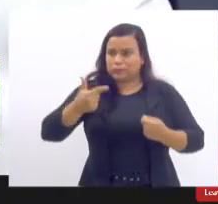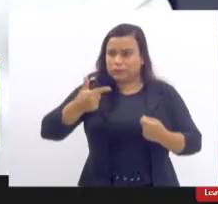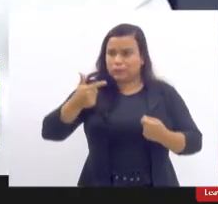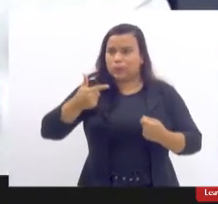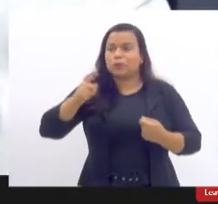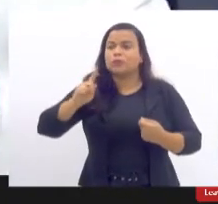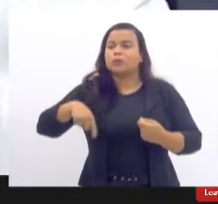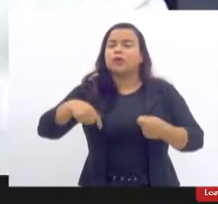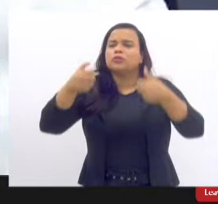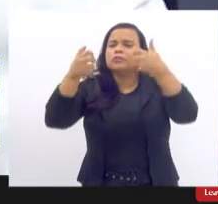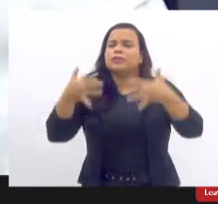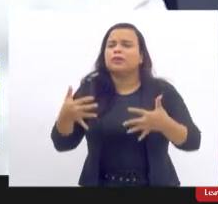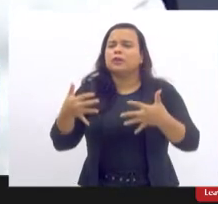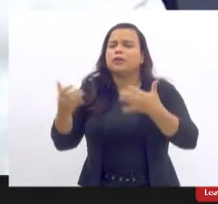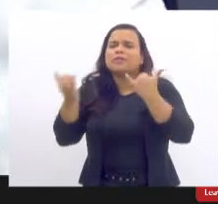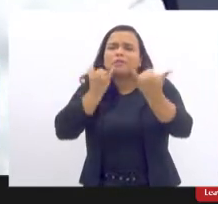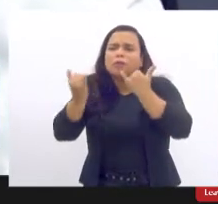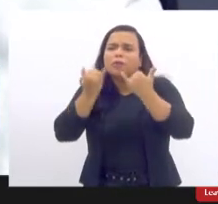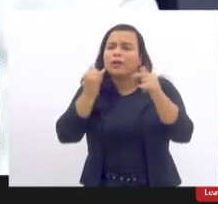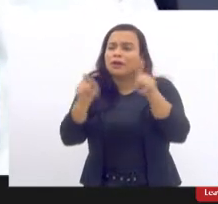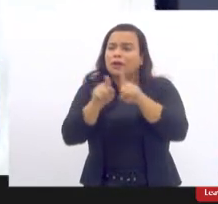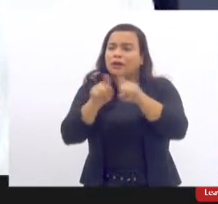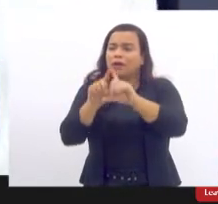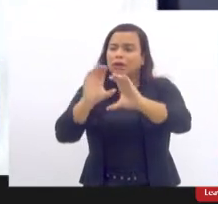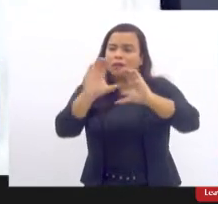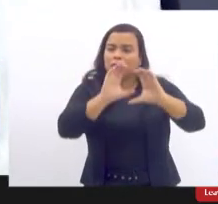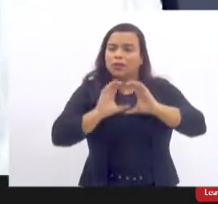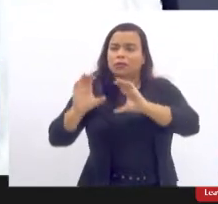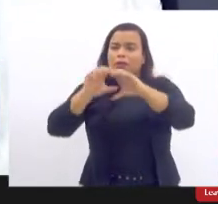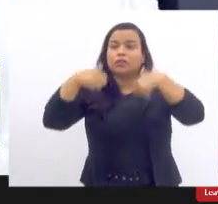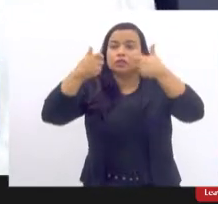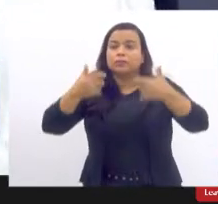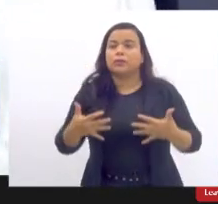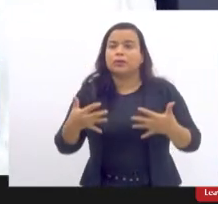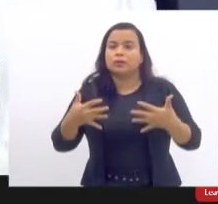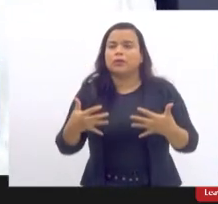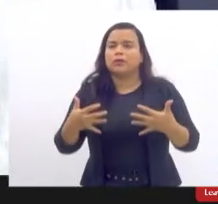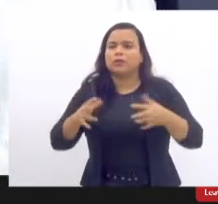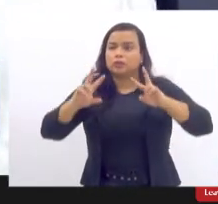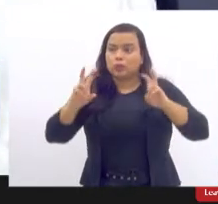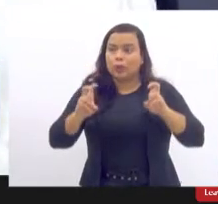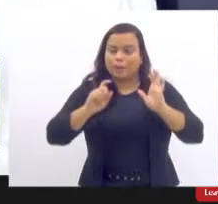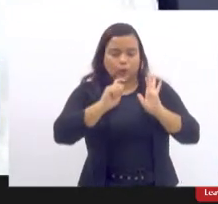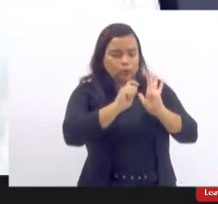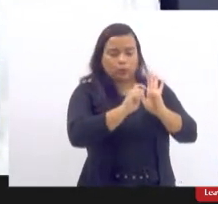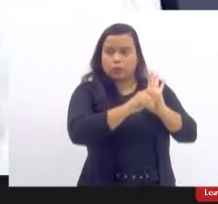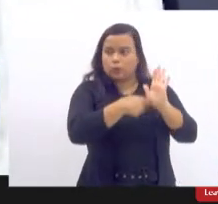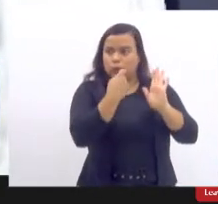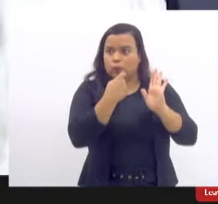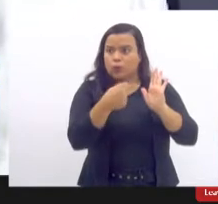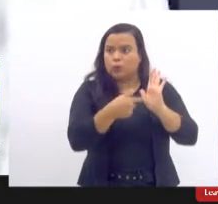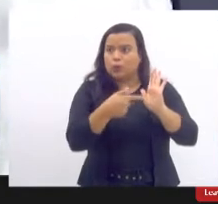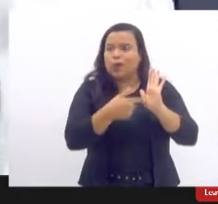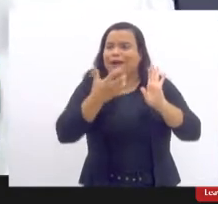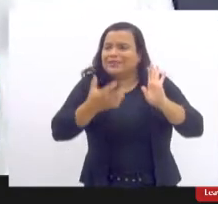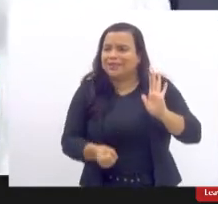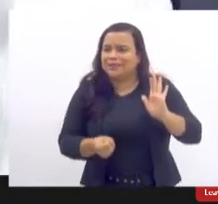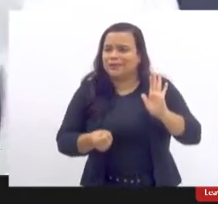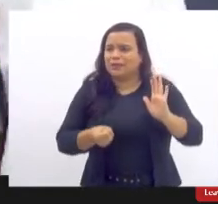política de informação e comunicação, quando fala do termo de consentimento obrigatório. Ou seja,